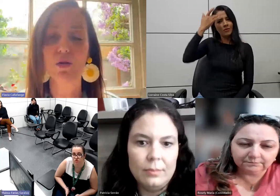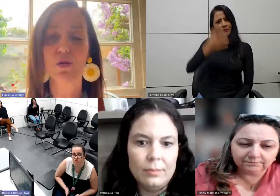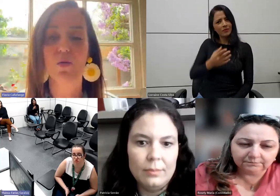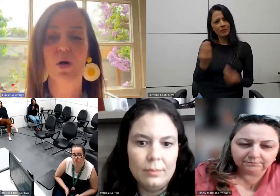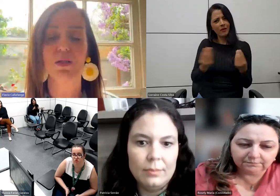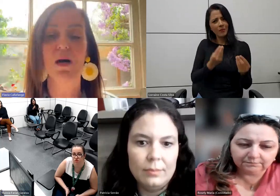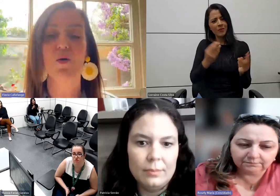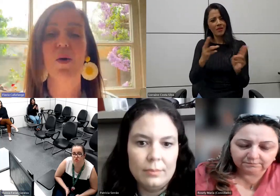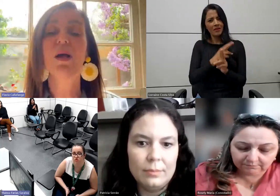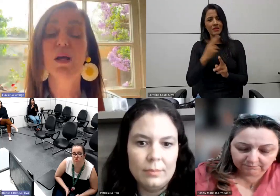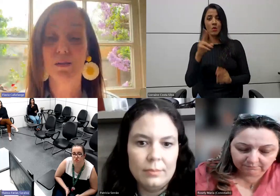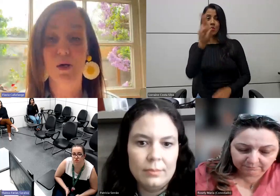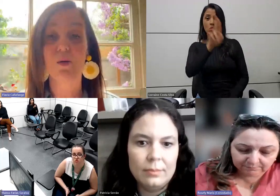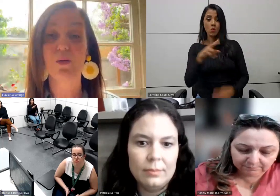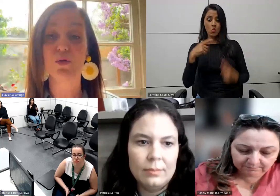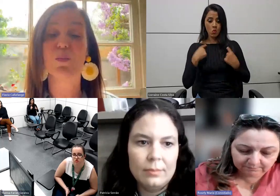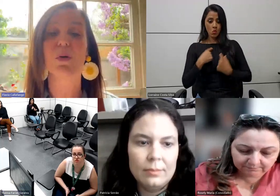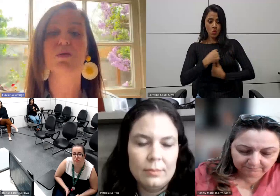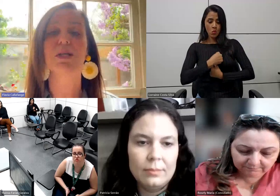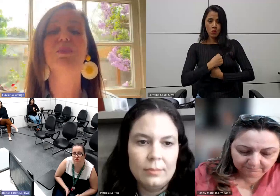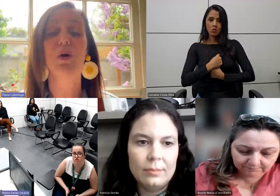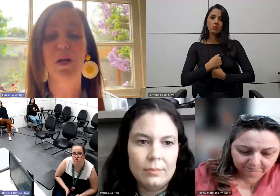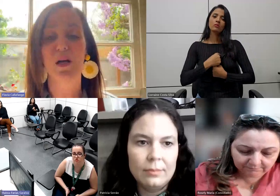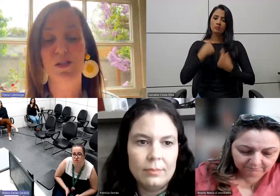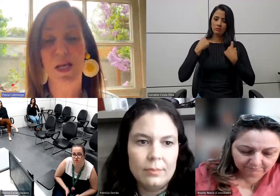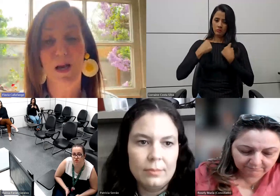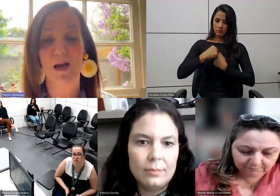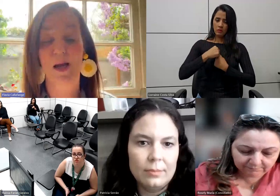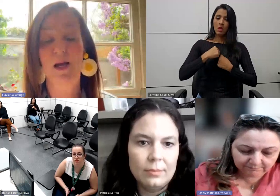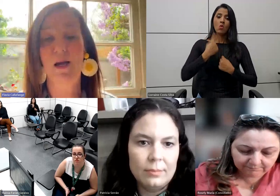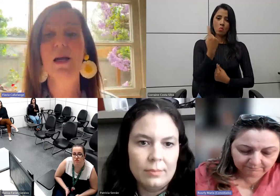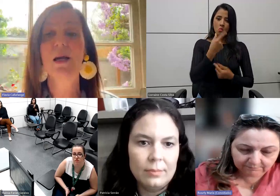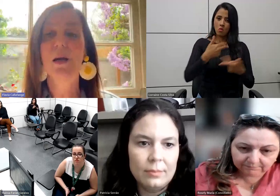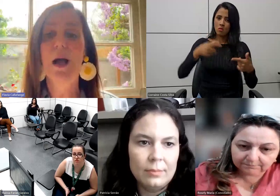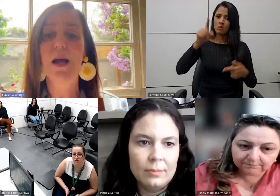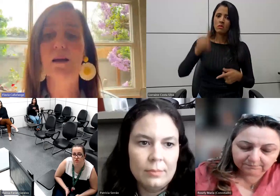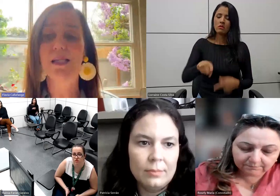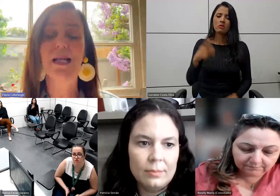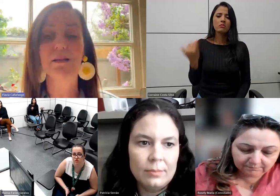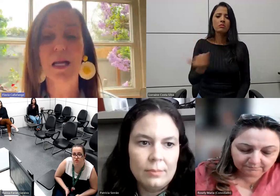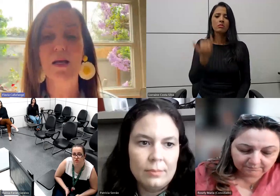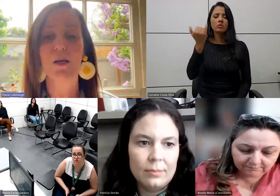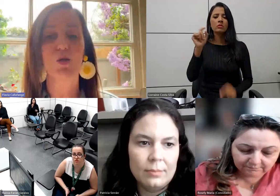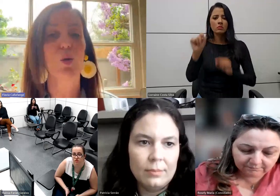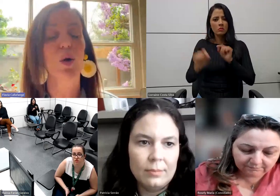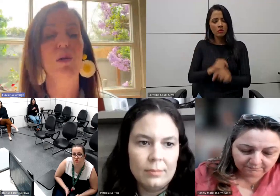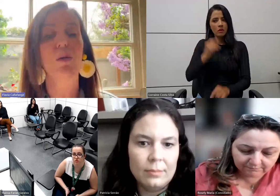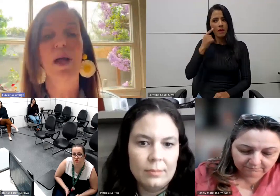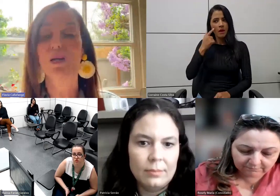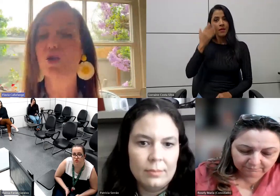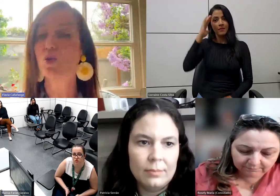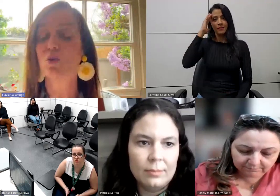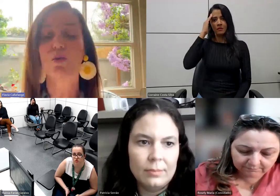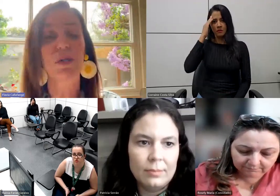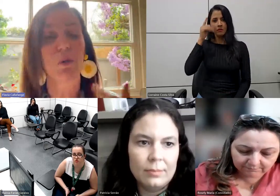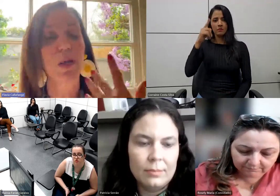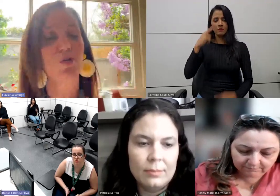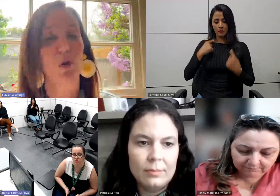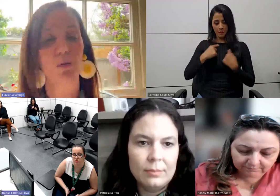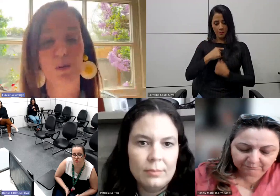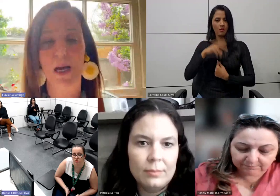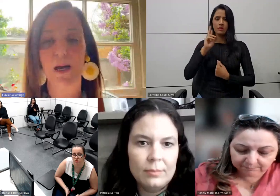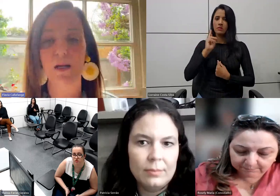ao uso do cordão. Então, um dos pontos importantes é salientar isso. O cordão é de uso